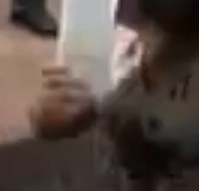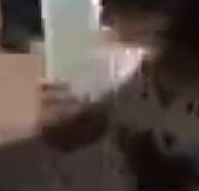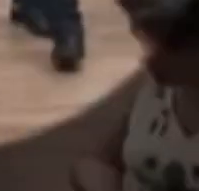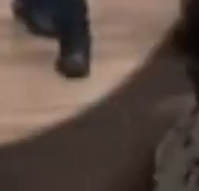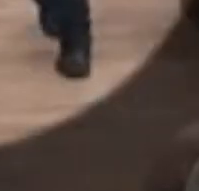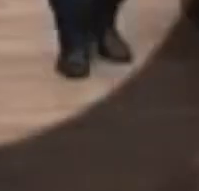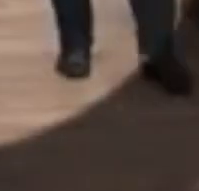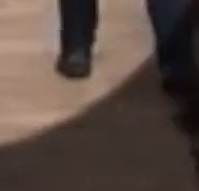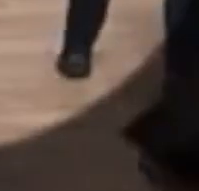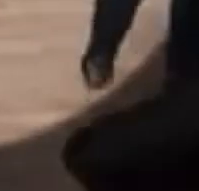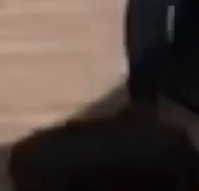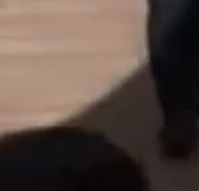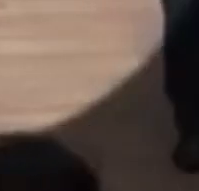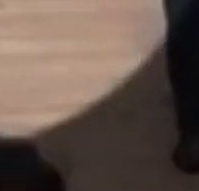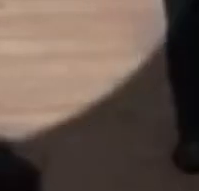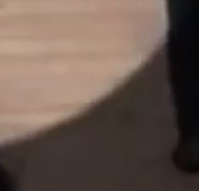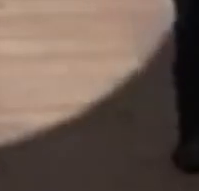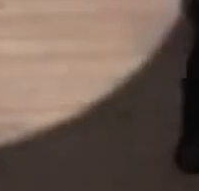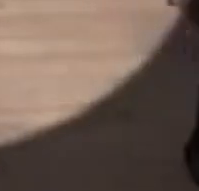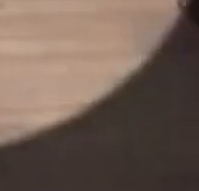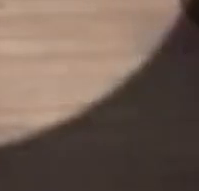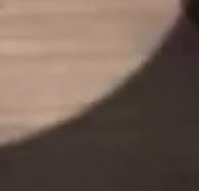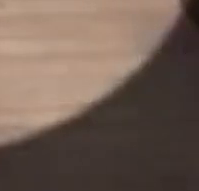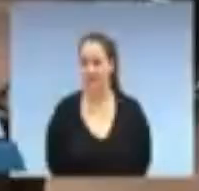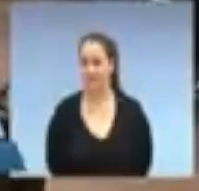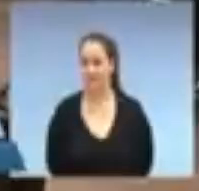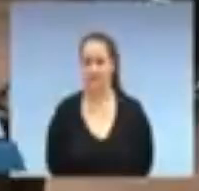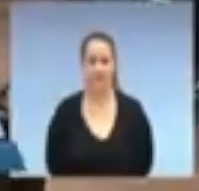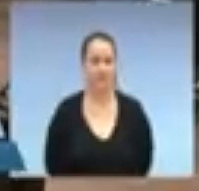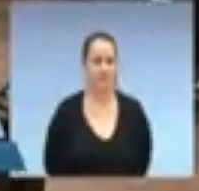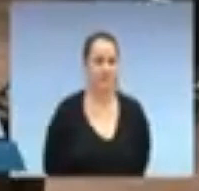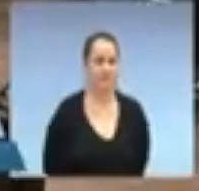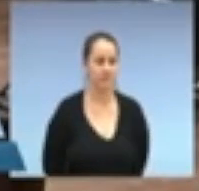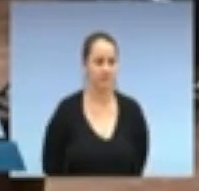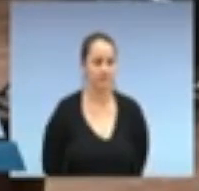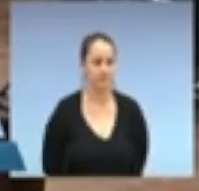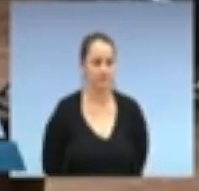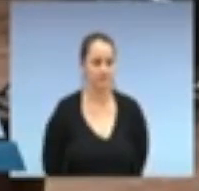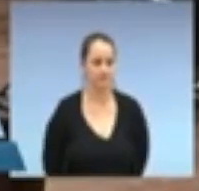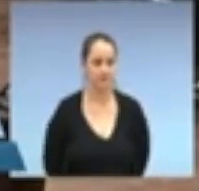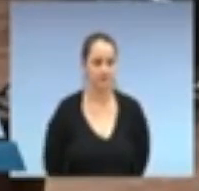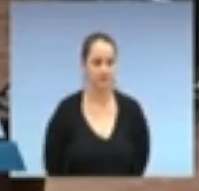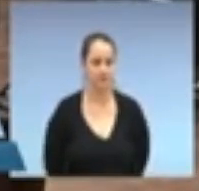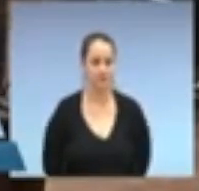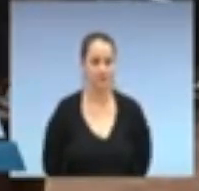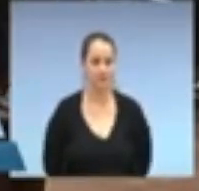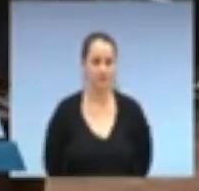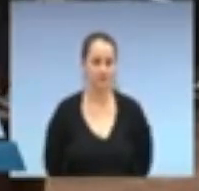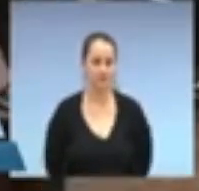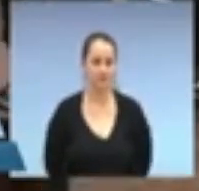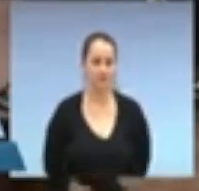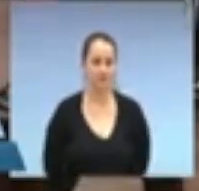nós estamos vendo aí na caixa, um assédio sexual descarado. Então, o ambiente, esses ambientes